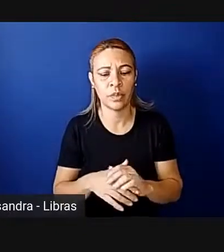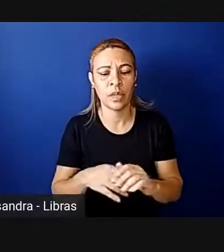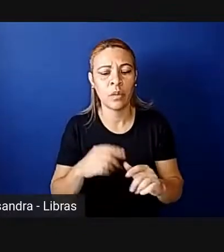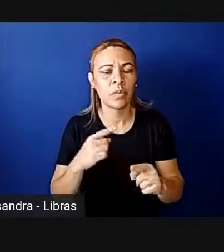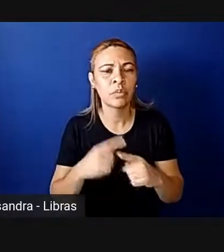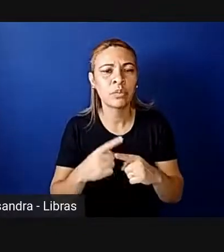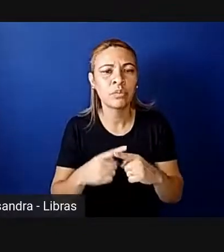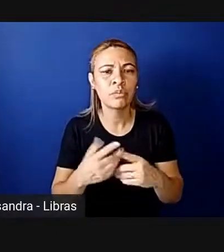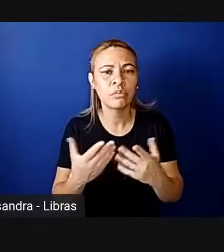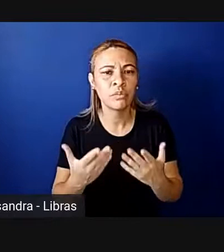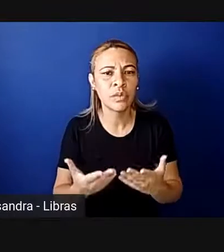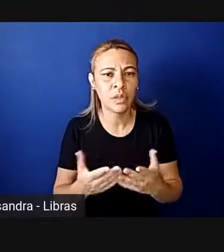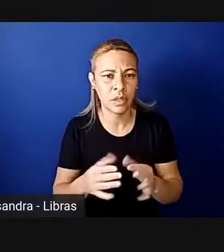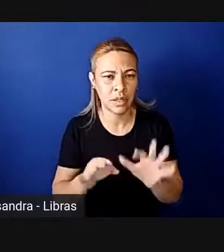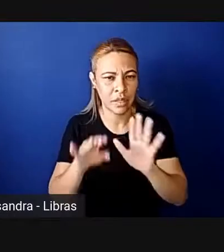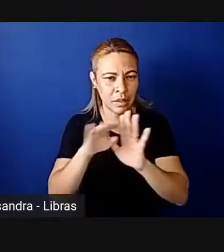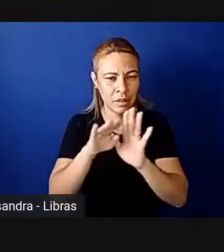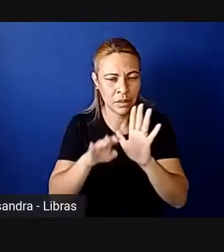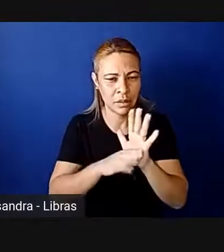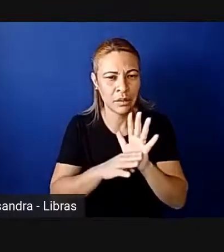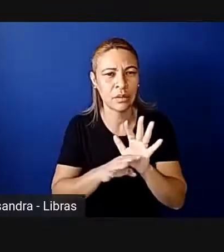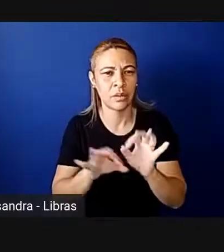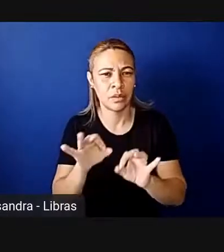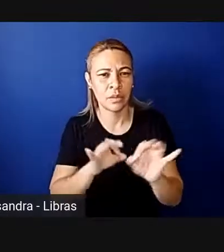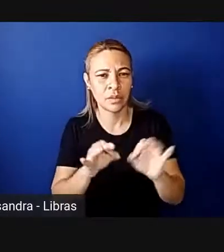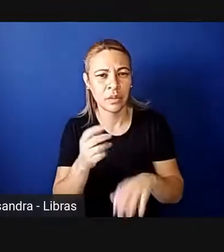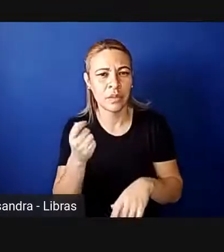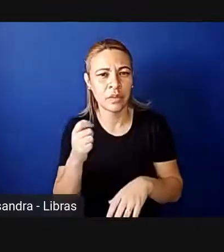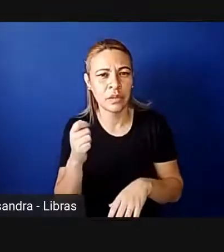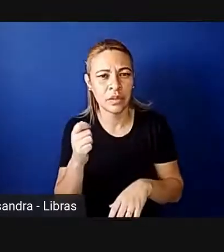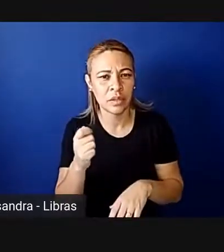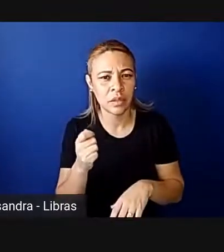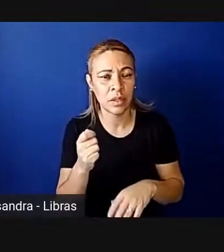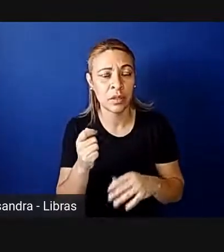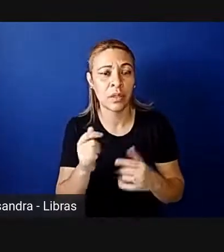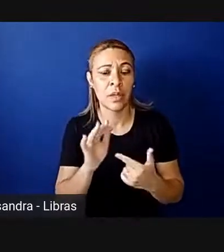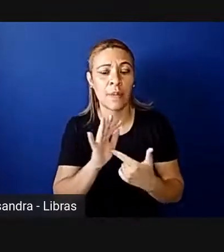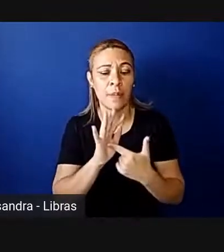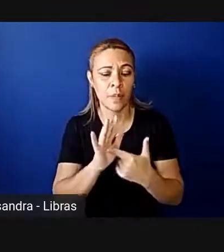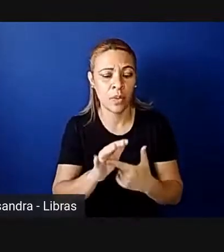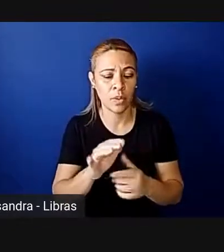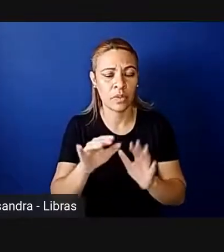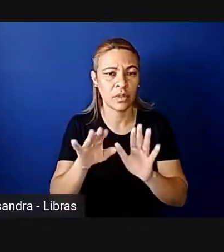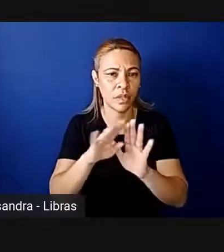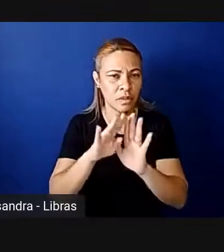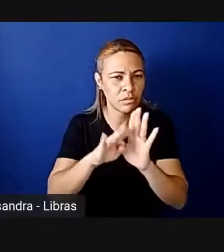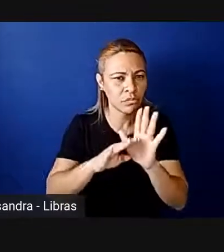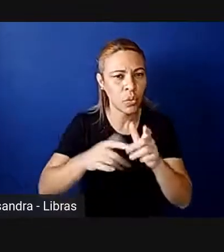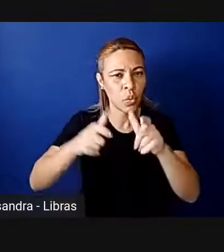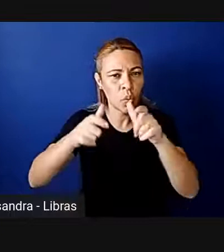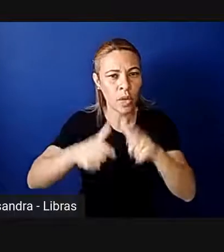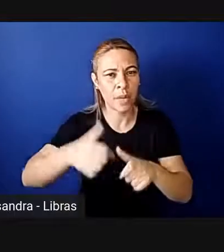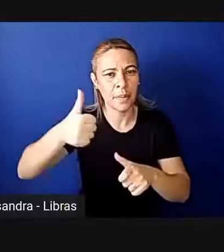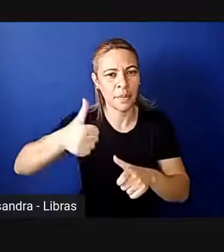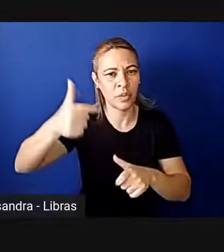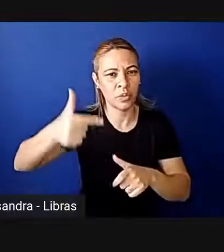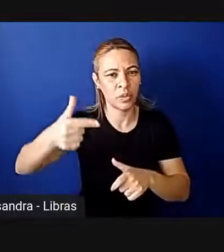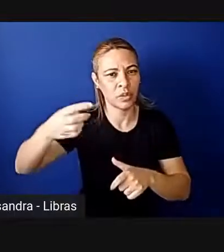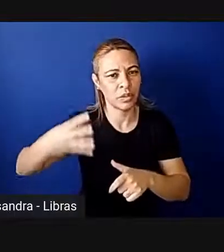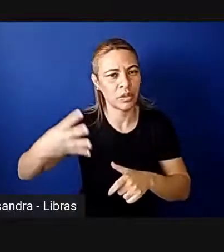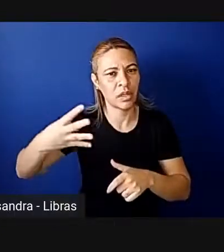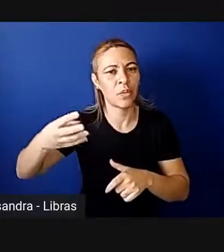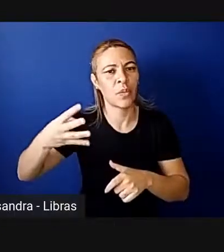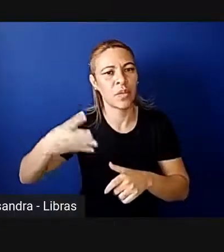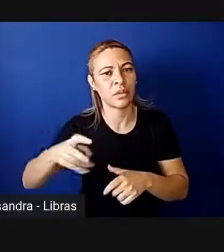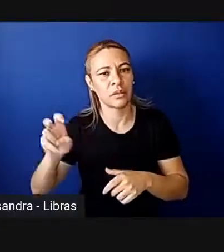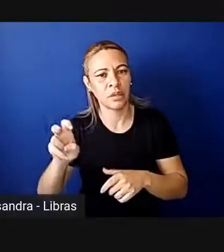Numa lista ordenada, que nem a Argentina, você, o partido apresenta uma lista com lugares, primeiro, segundo, terceiro, quarto, quinto lugar,